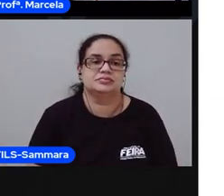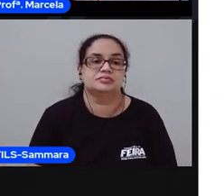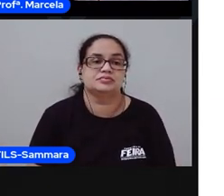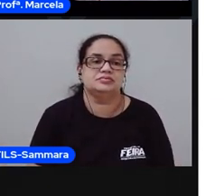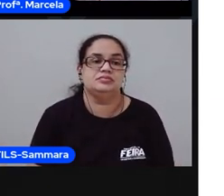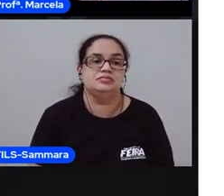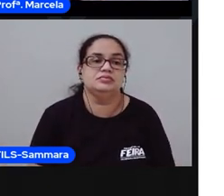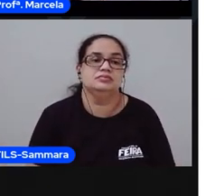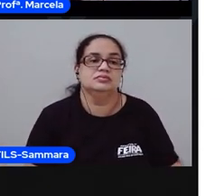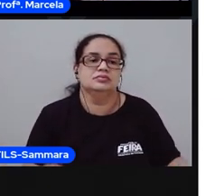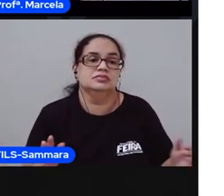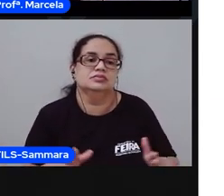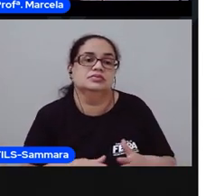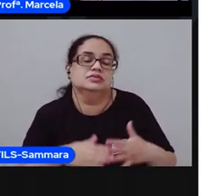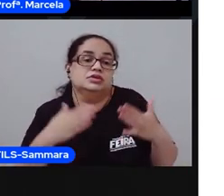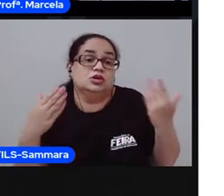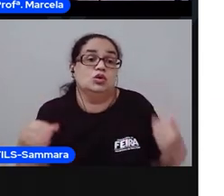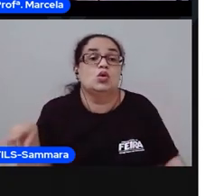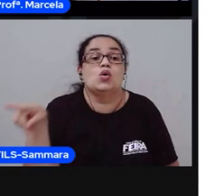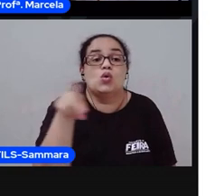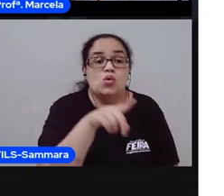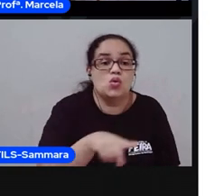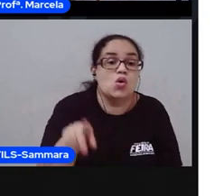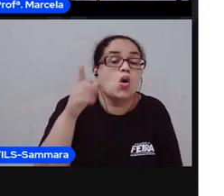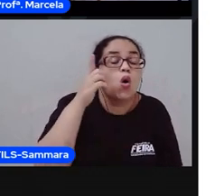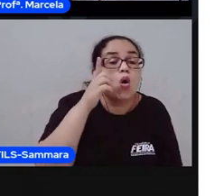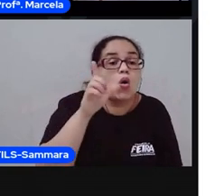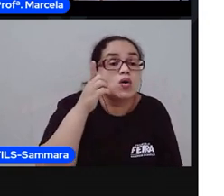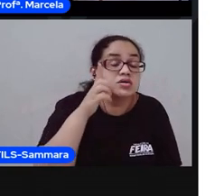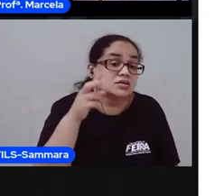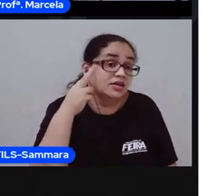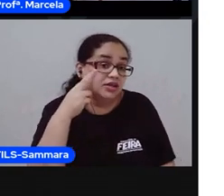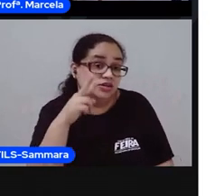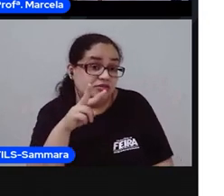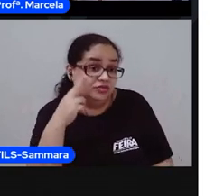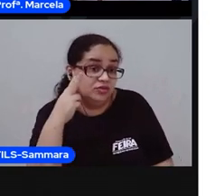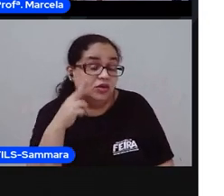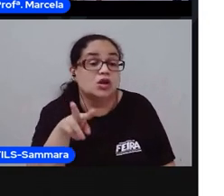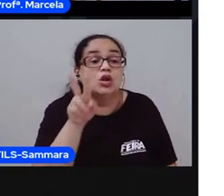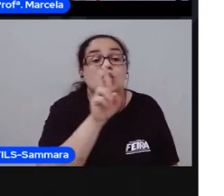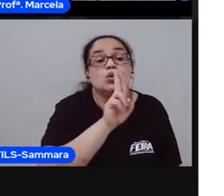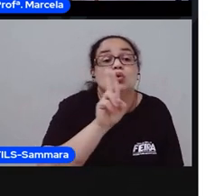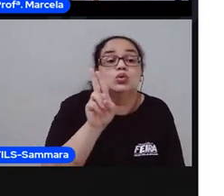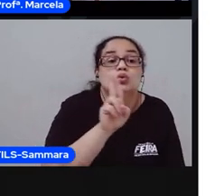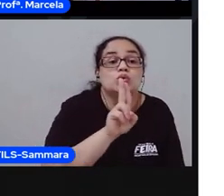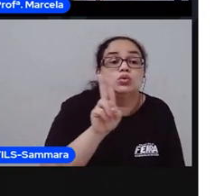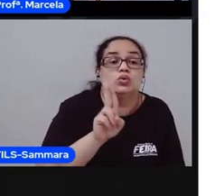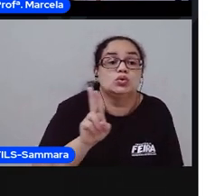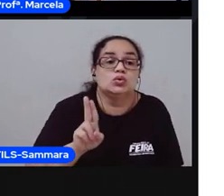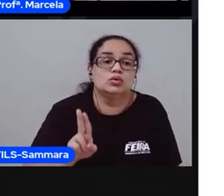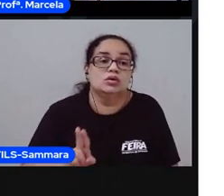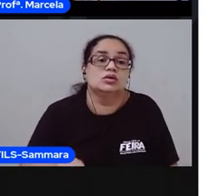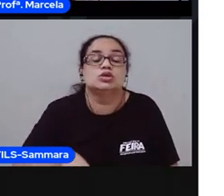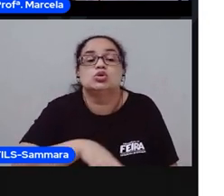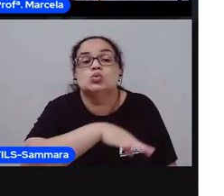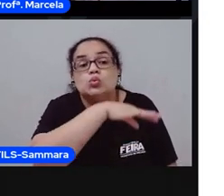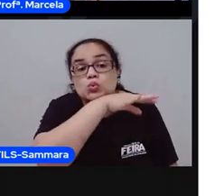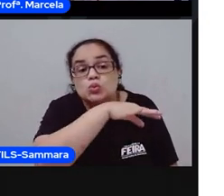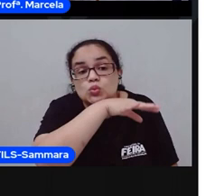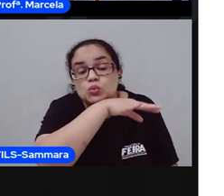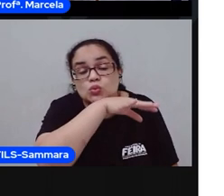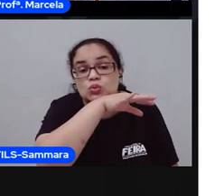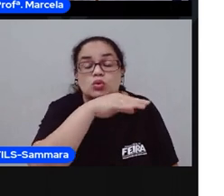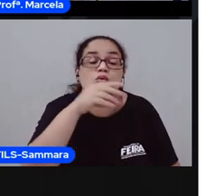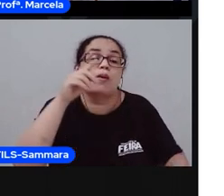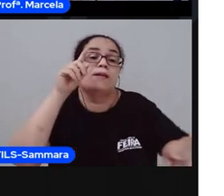Então, vocês já conseguiram localizar os nomes de alguns animais e o